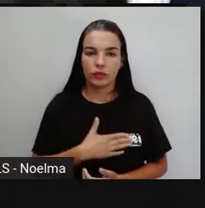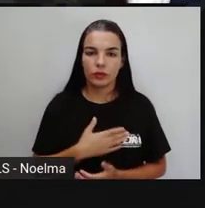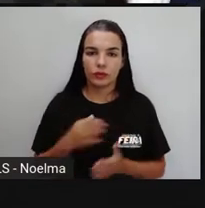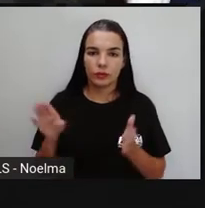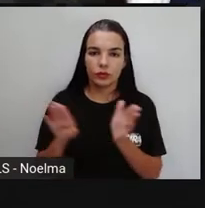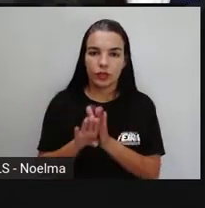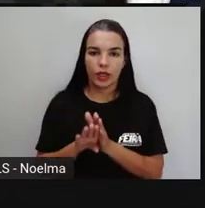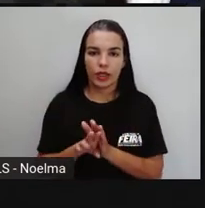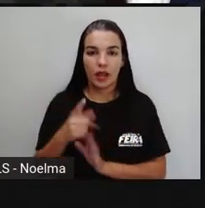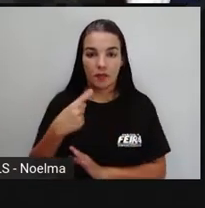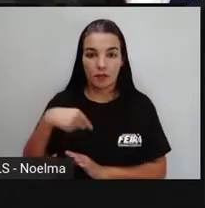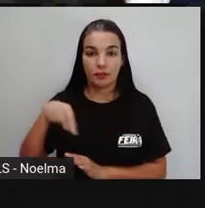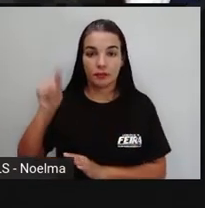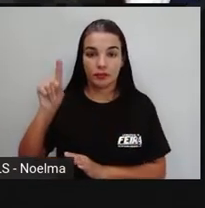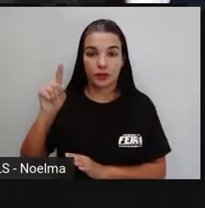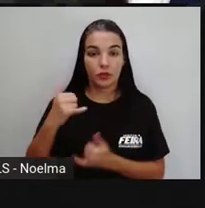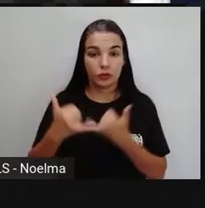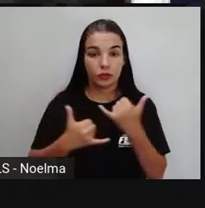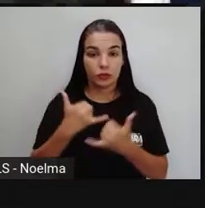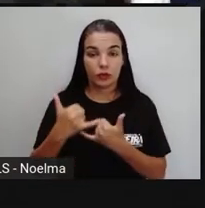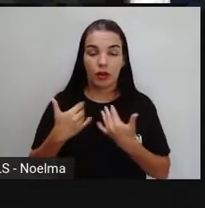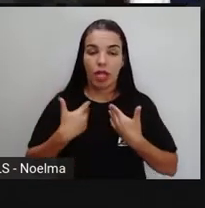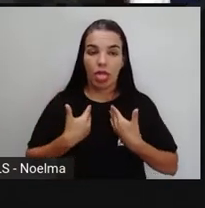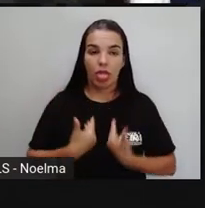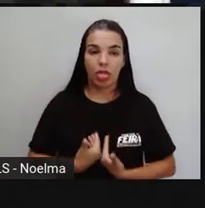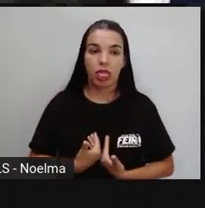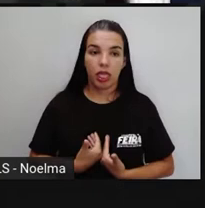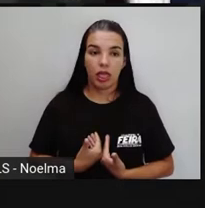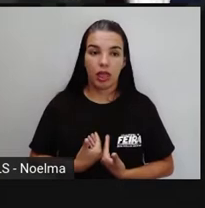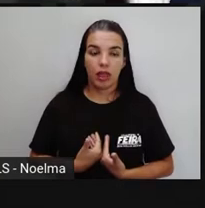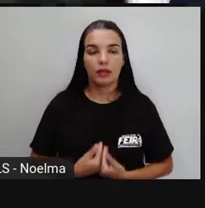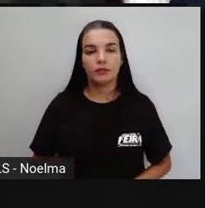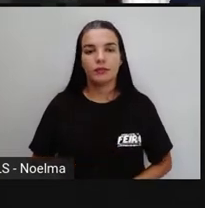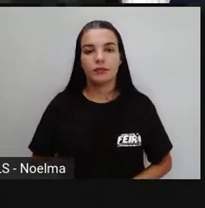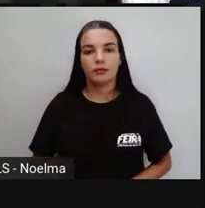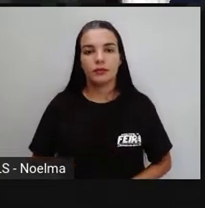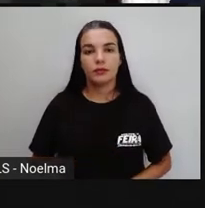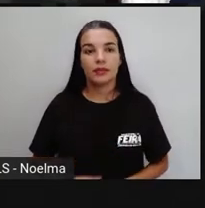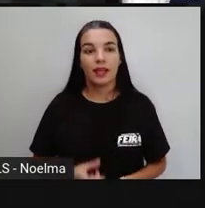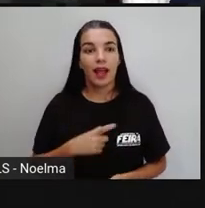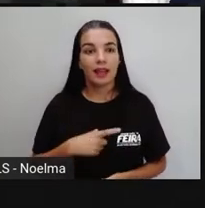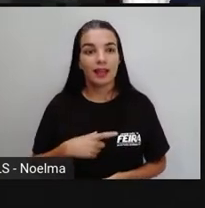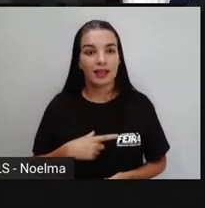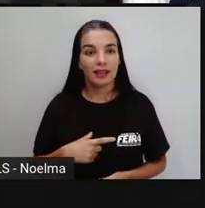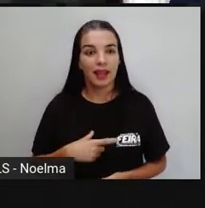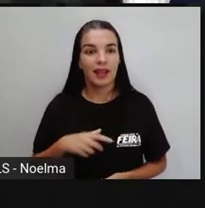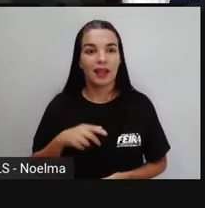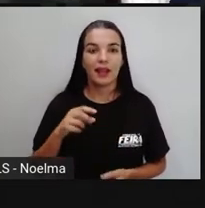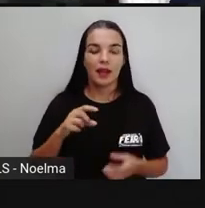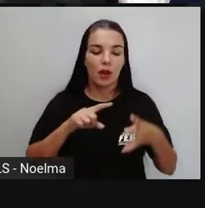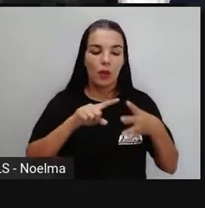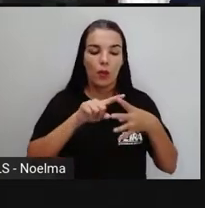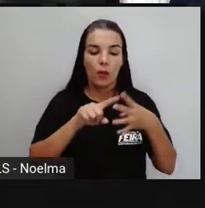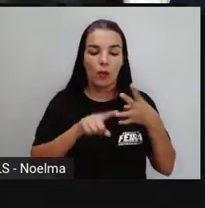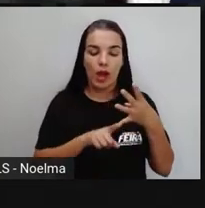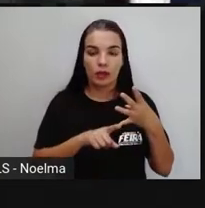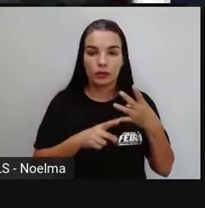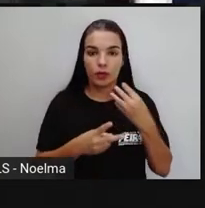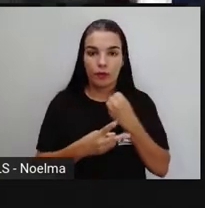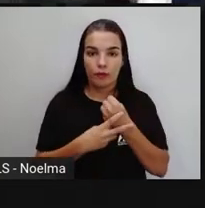chegam, vão, jogam e canção. E aí a gente percebe aí que existem quatro verbos